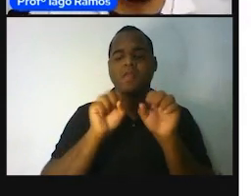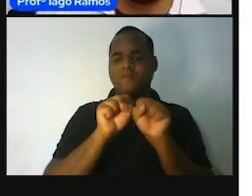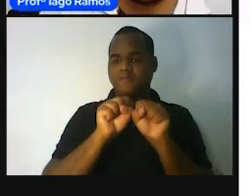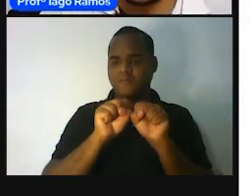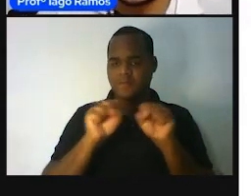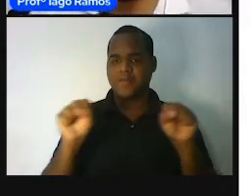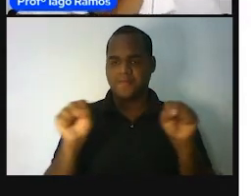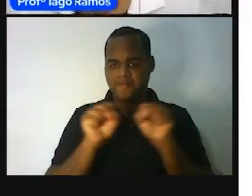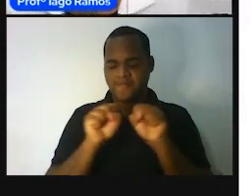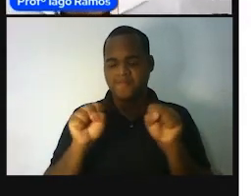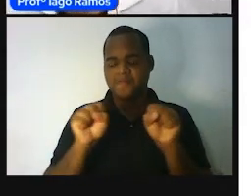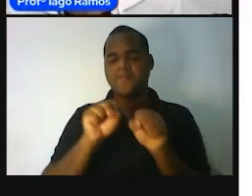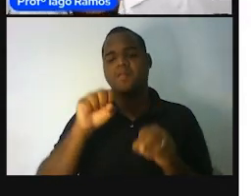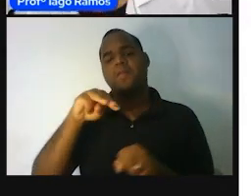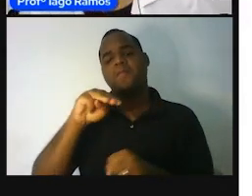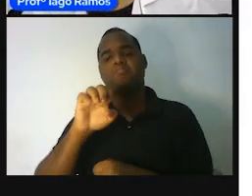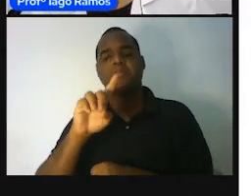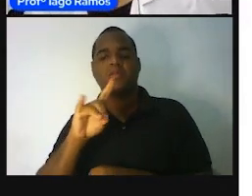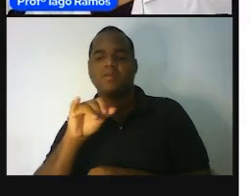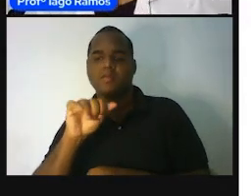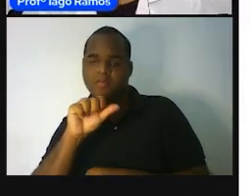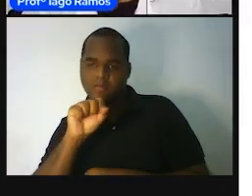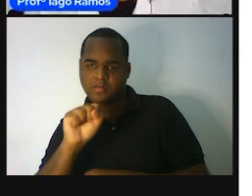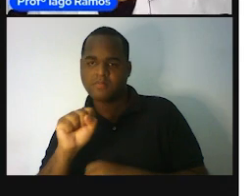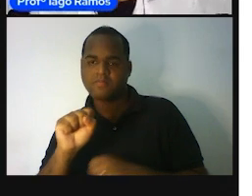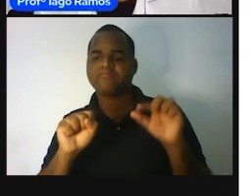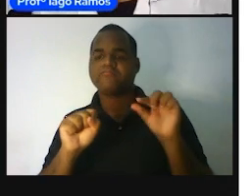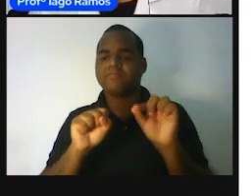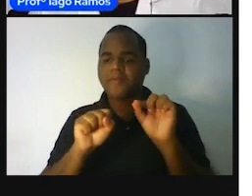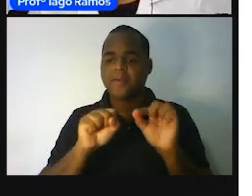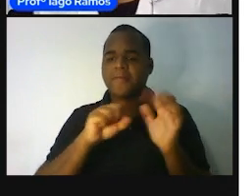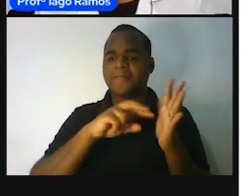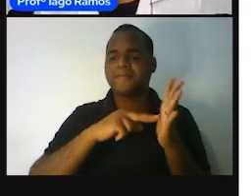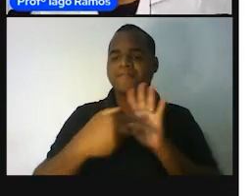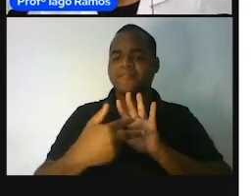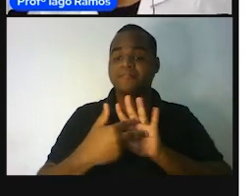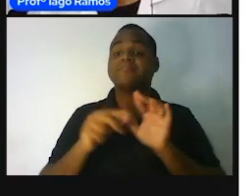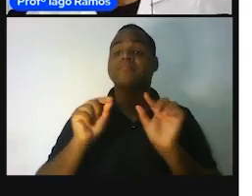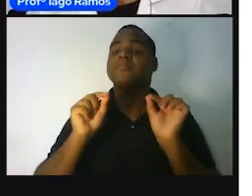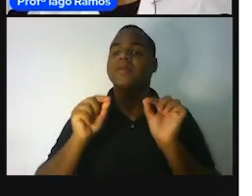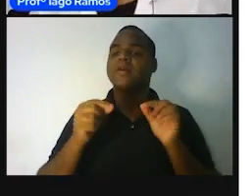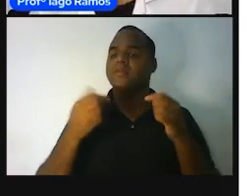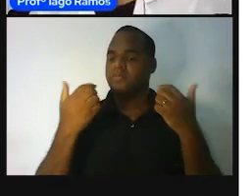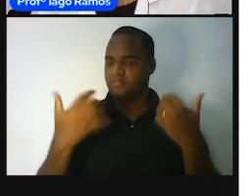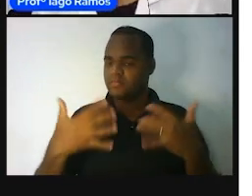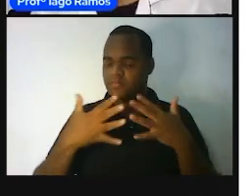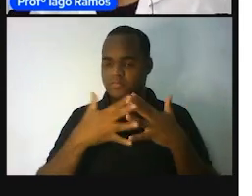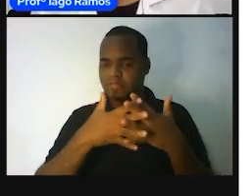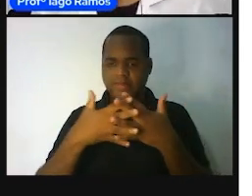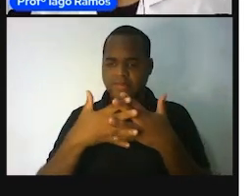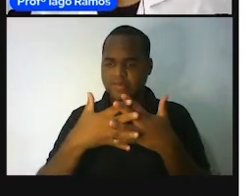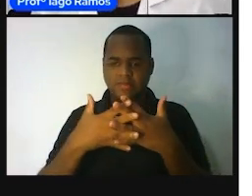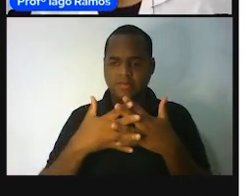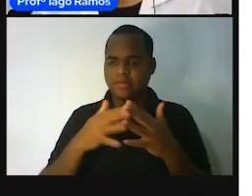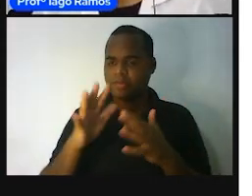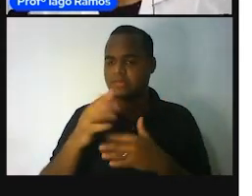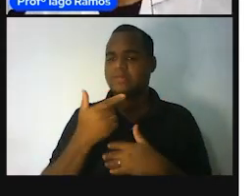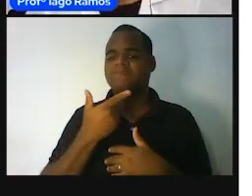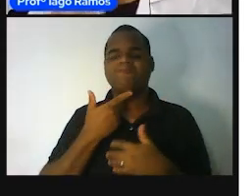Como é que estou? O que é isso, sistema de medidas? Bom, para a gente não complicar, que esse sistema de